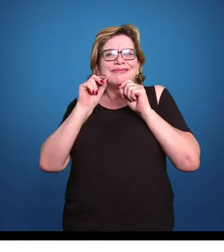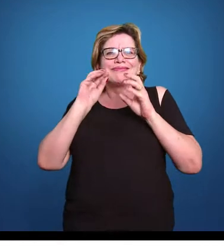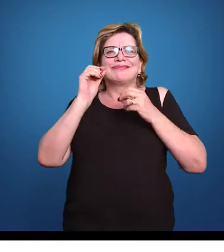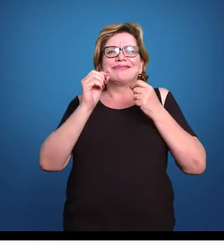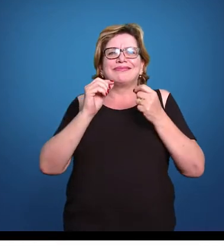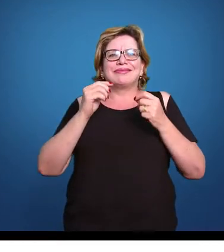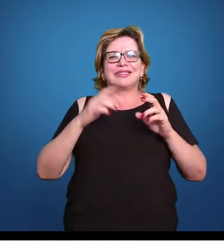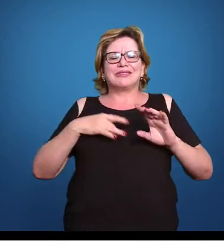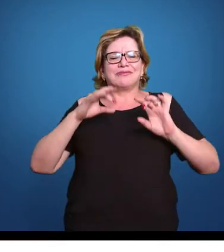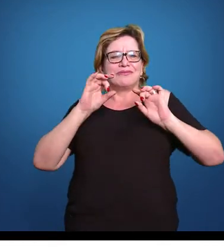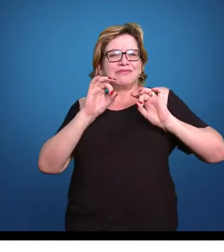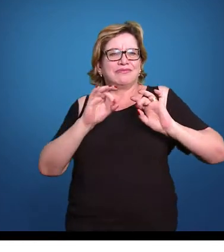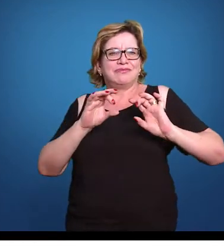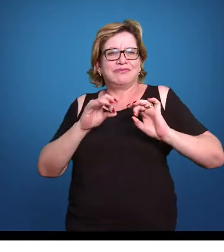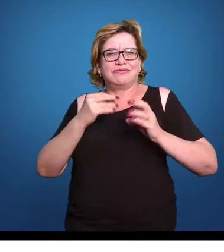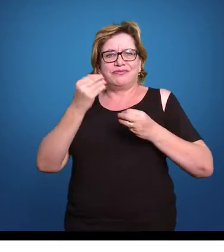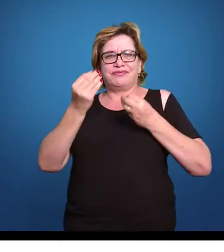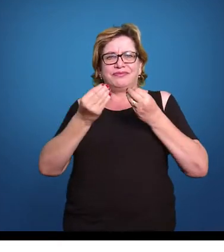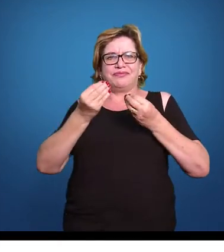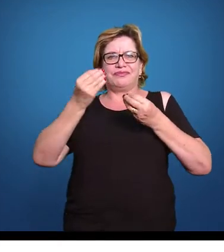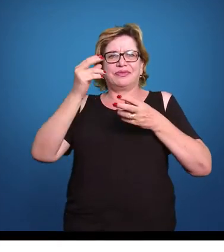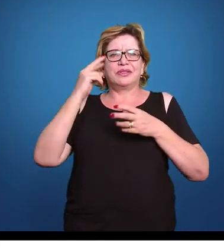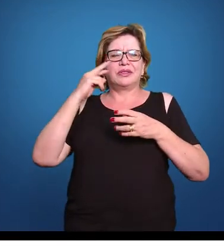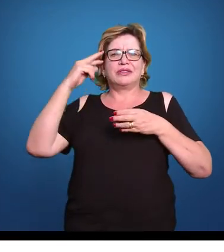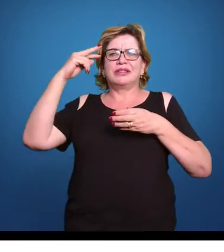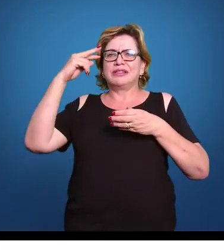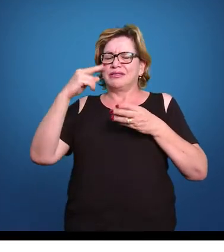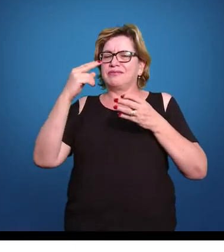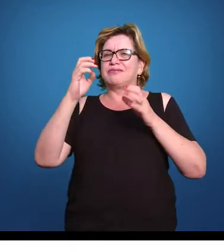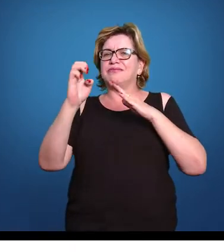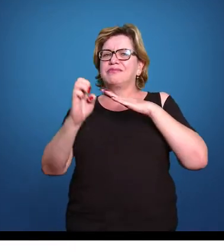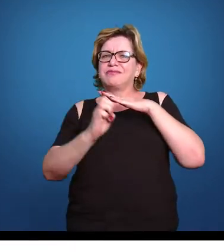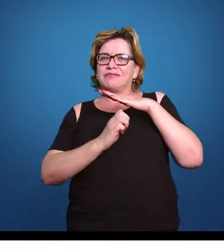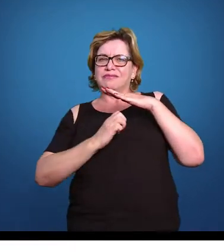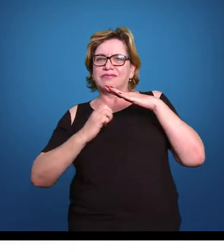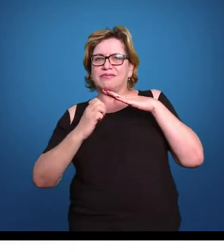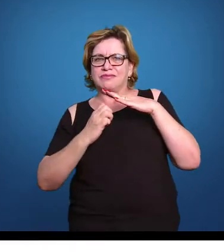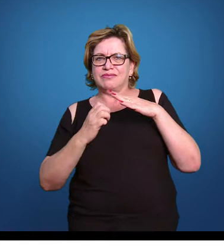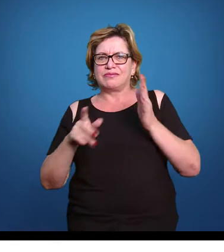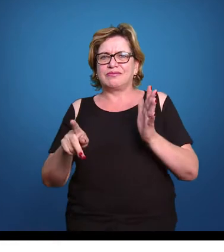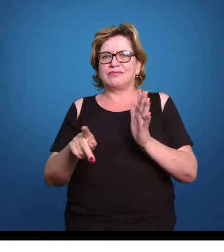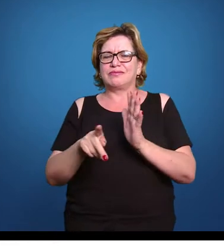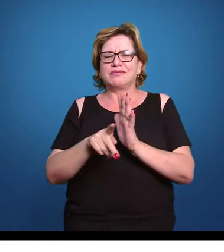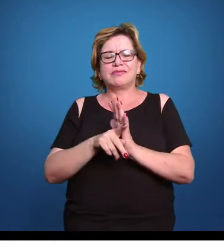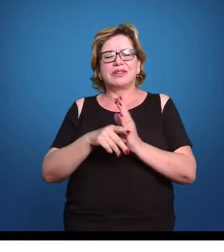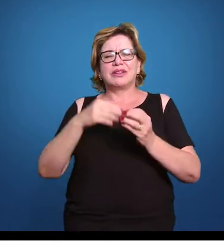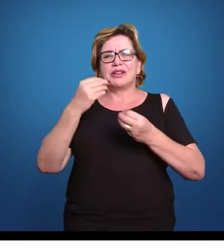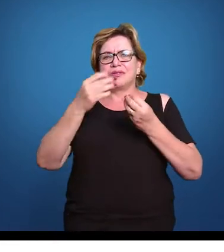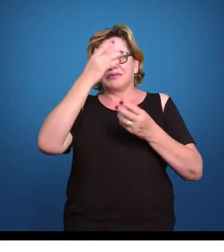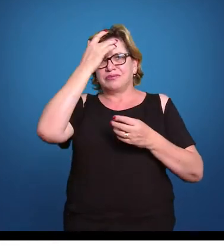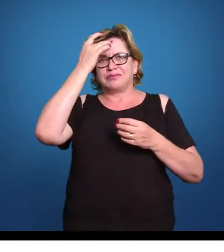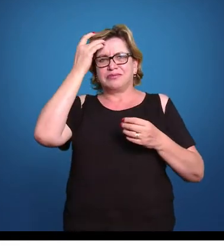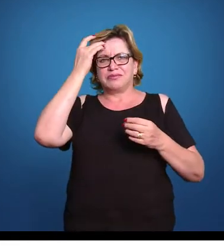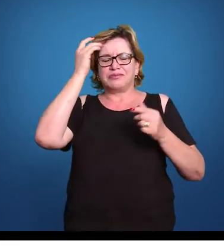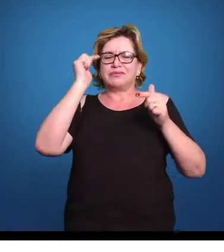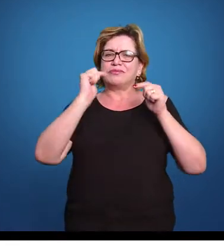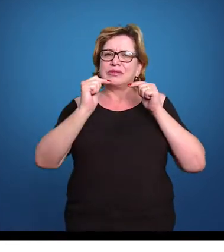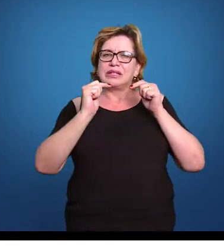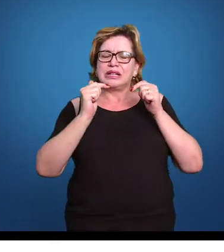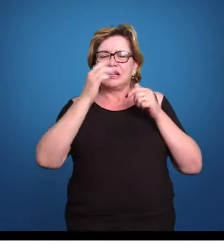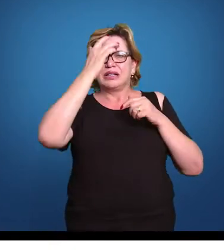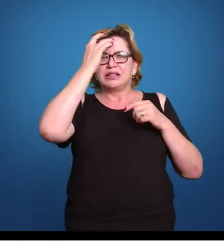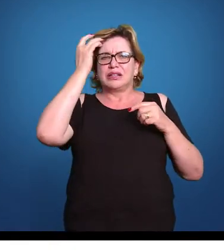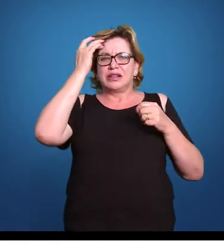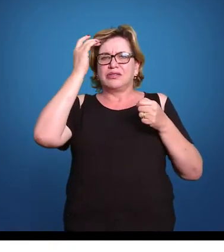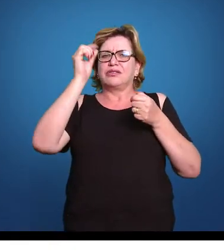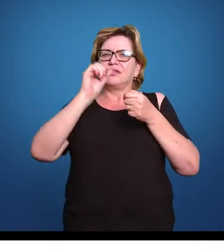especificamente para dentro da empresa, ou seja, a nossa área de recursos humanos, as pessoas que vão realizar